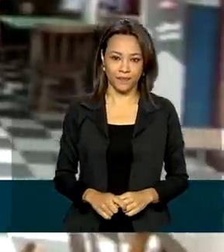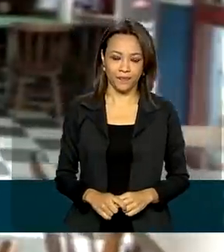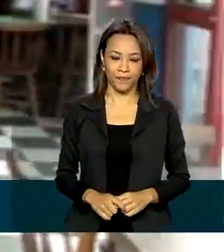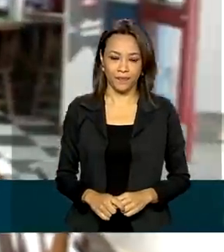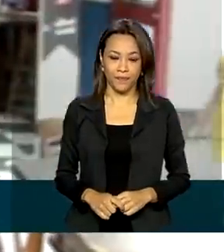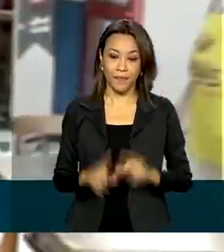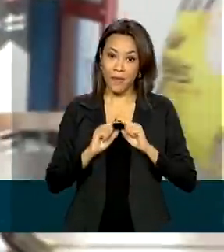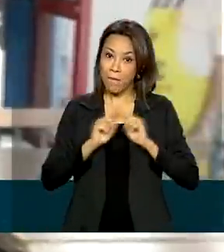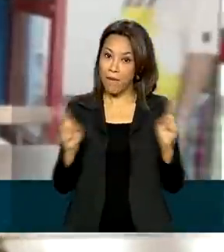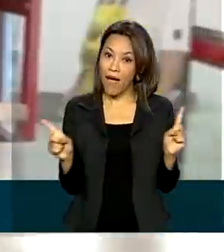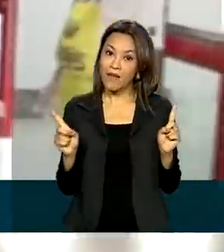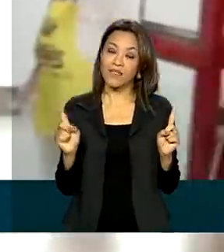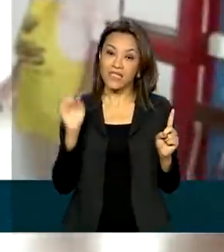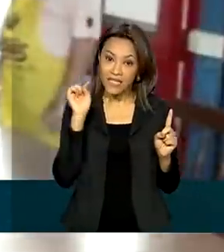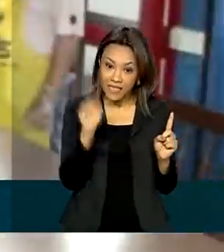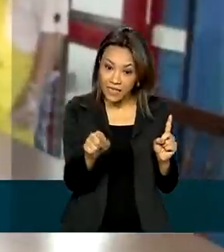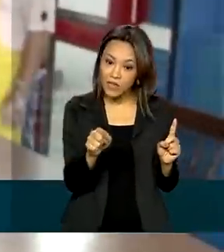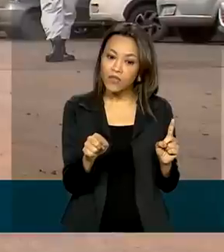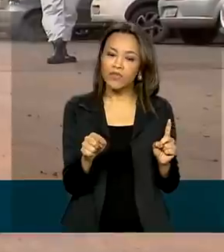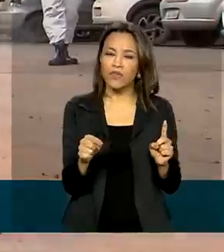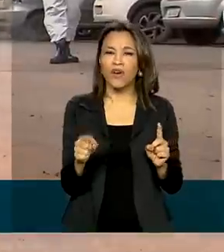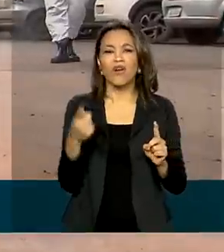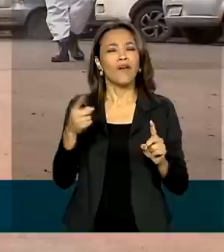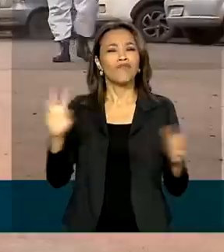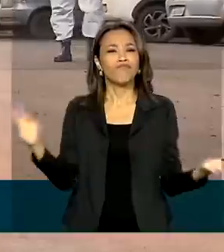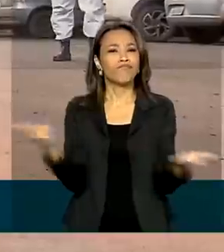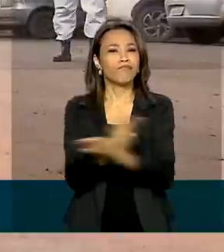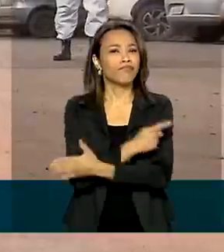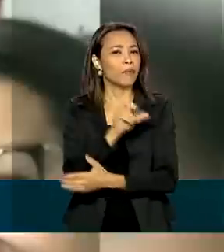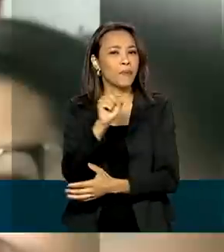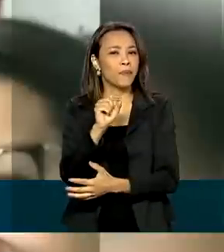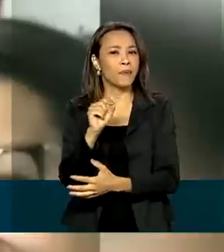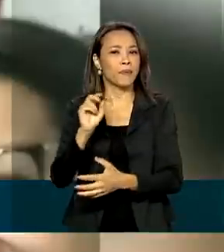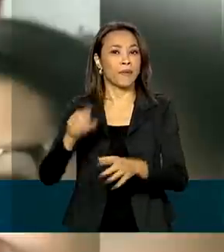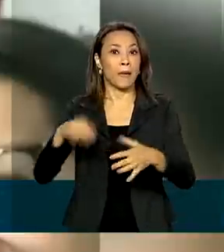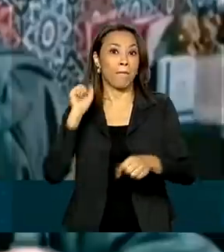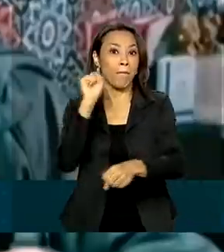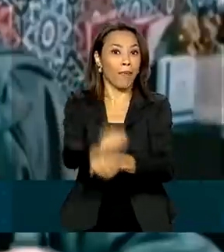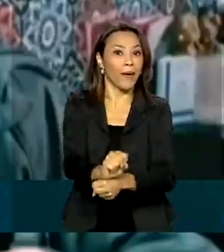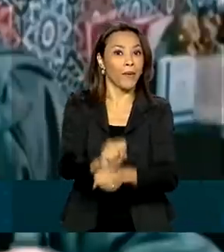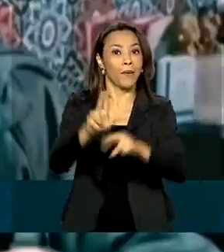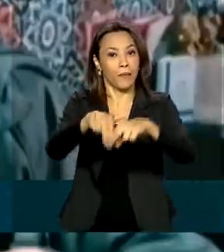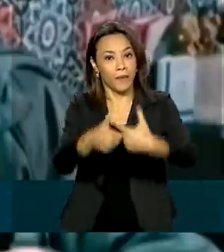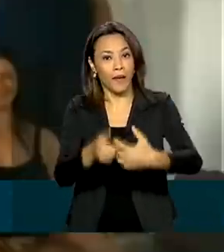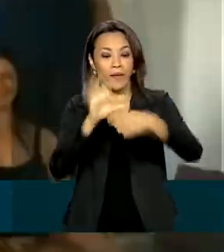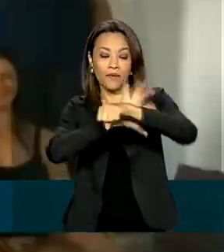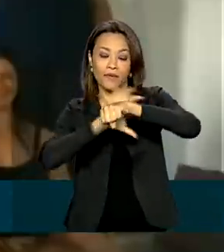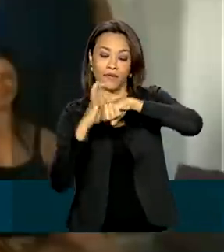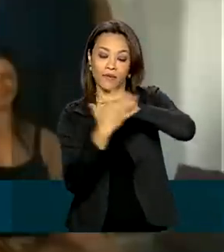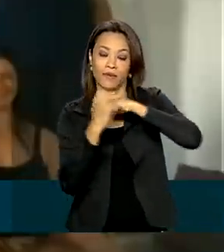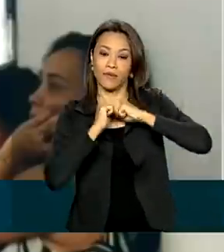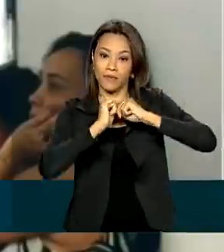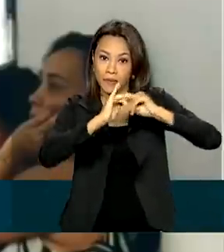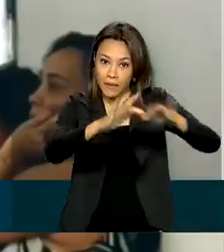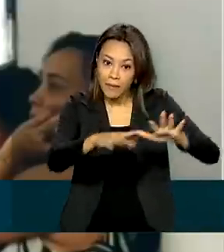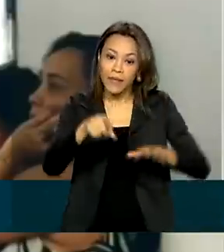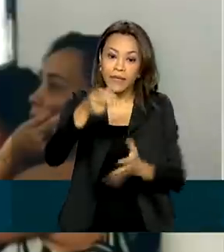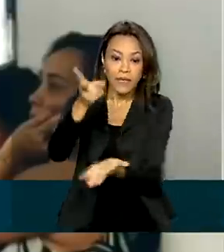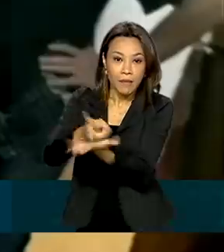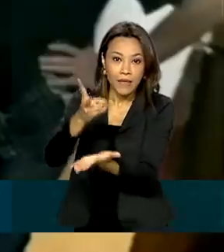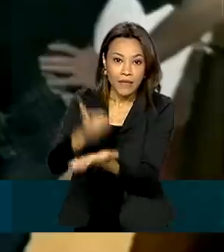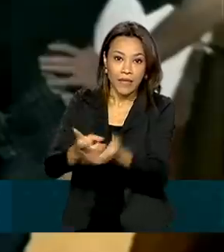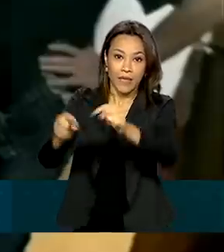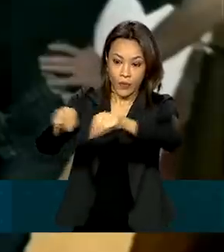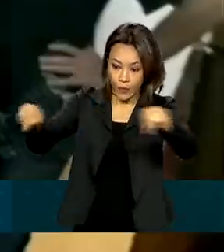Mas essa rotina aí foi quebrada por causa da pandemia. As atividades foram suspensas e manter o espaço,